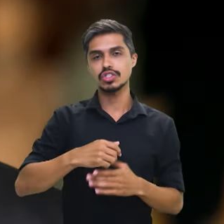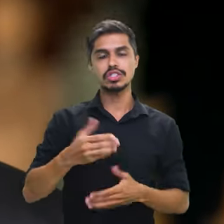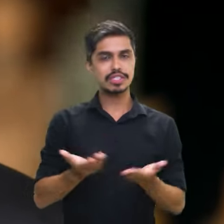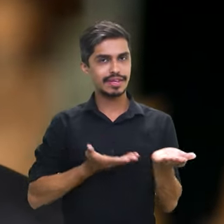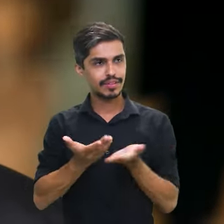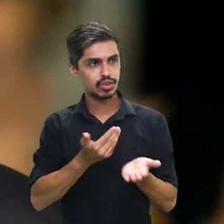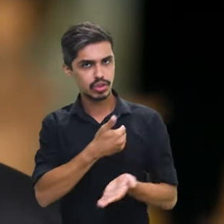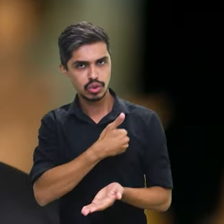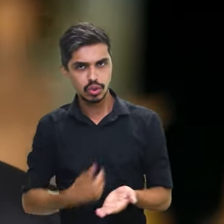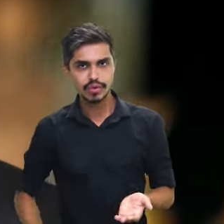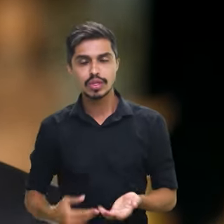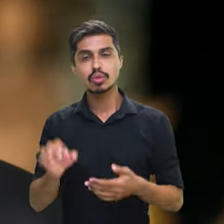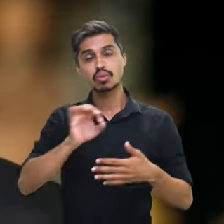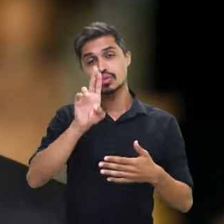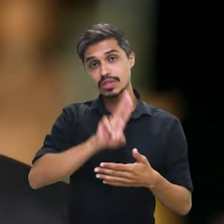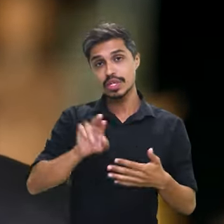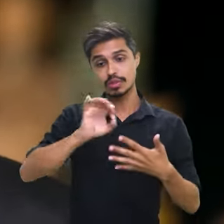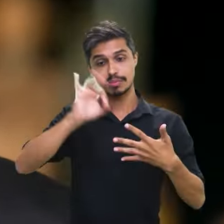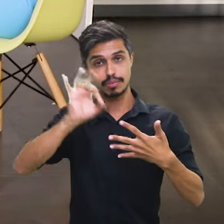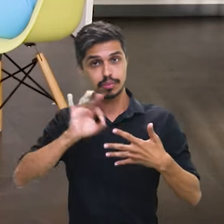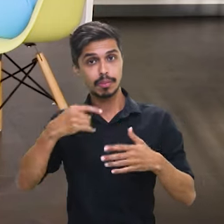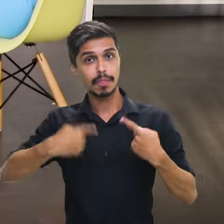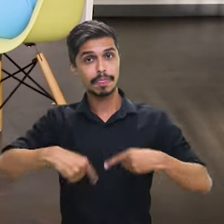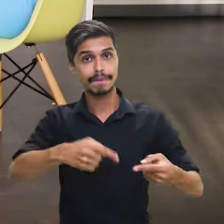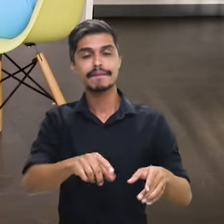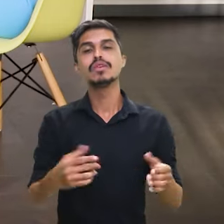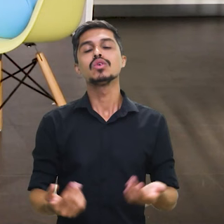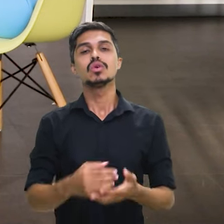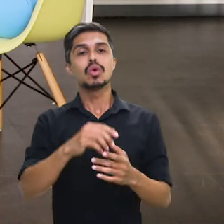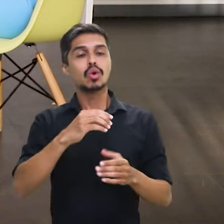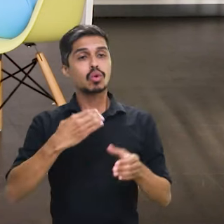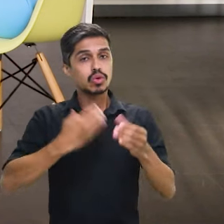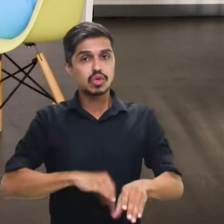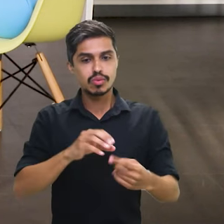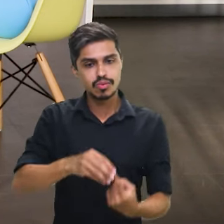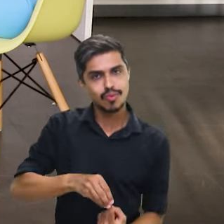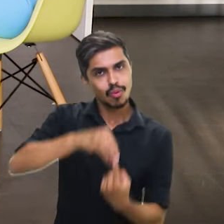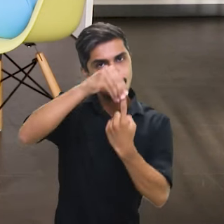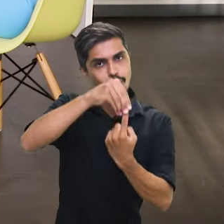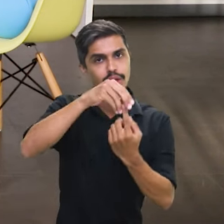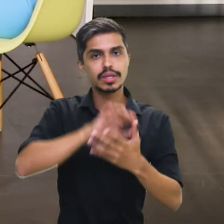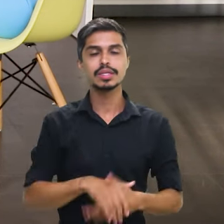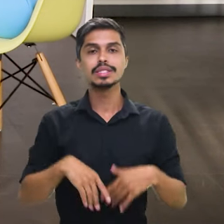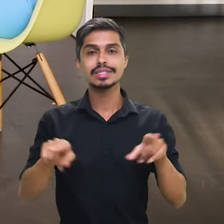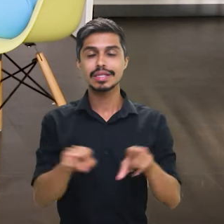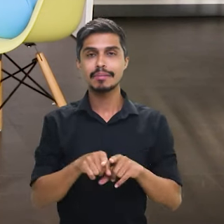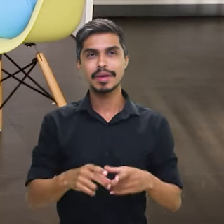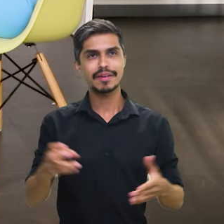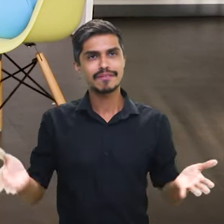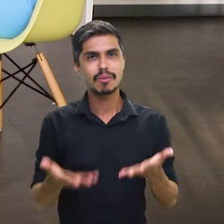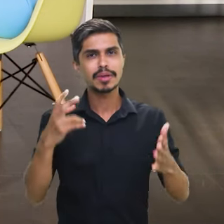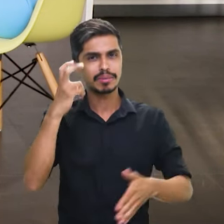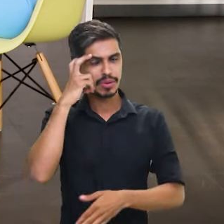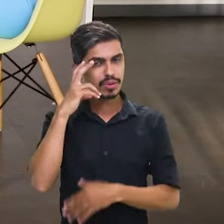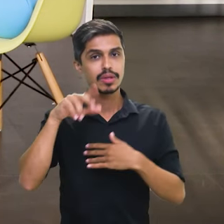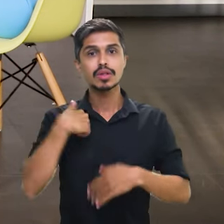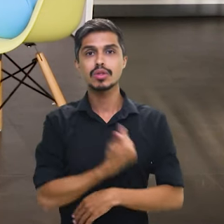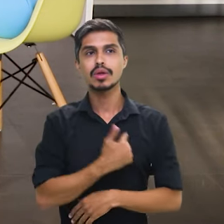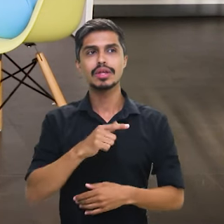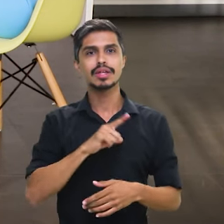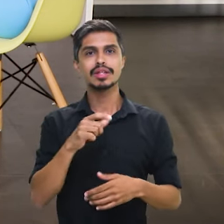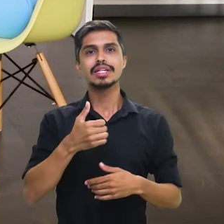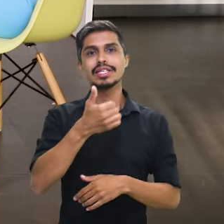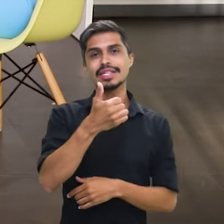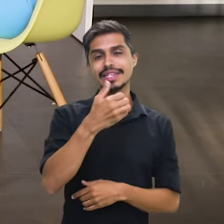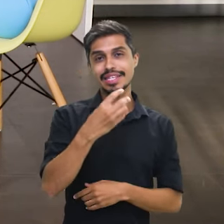da política de cotas, concurso público unificado, política de fomento para a cultura. Esse ano, nós